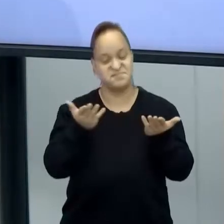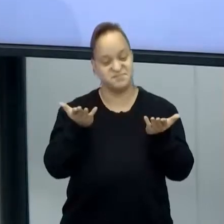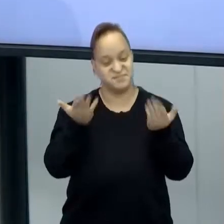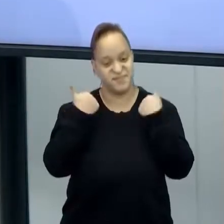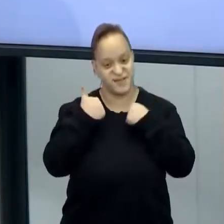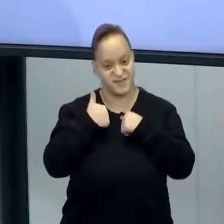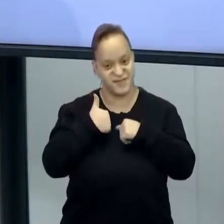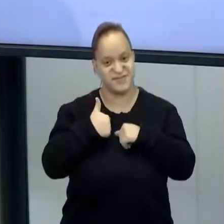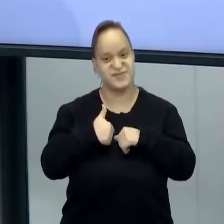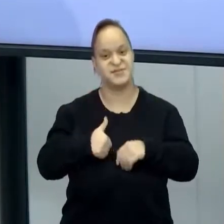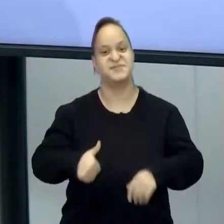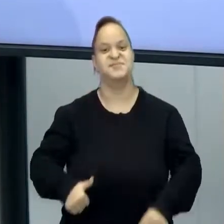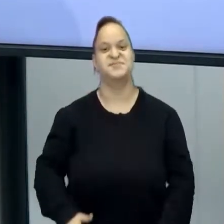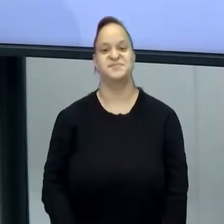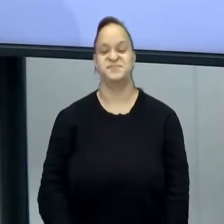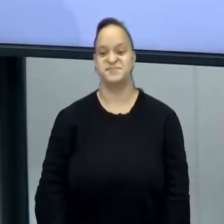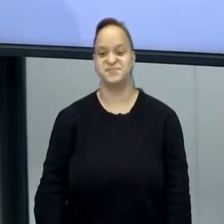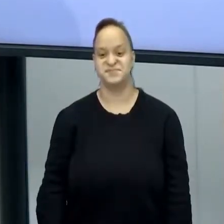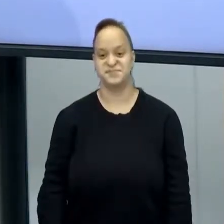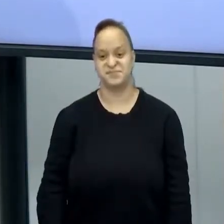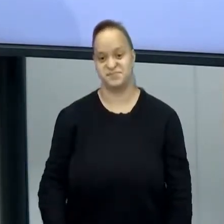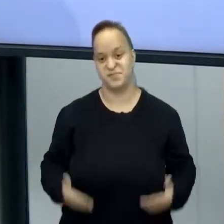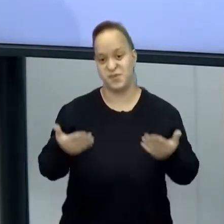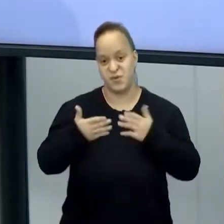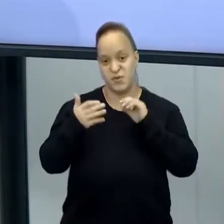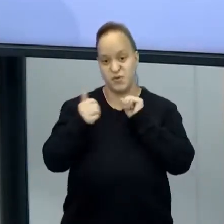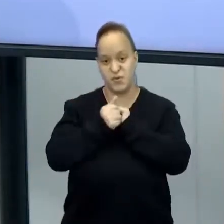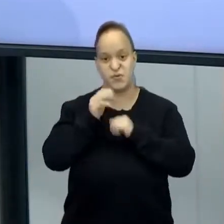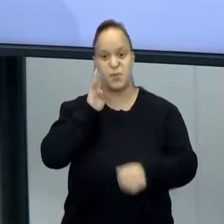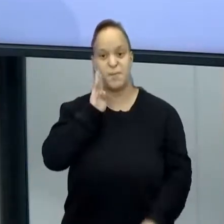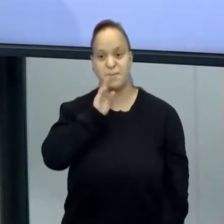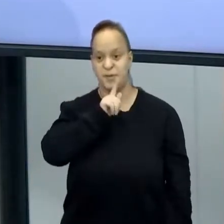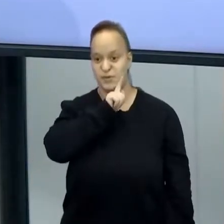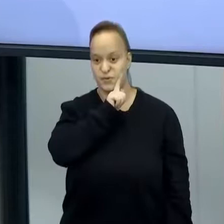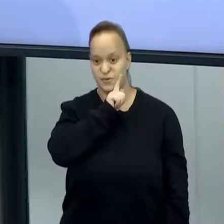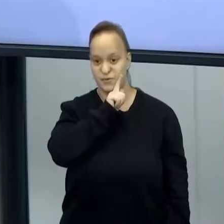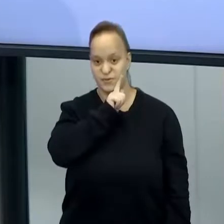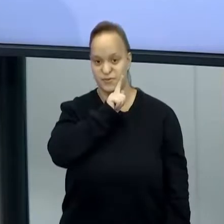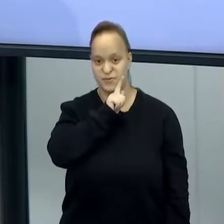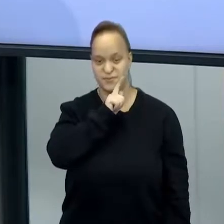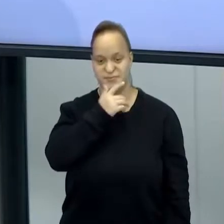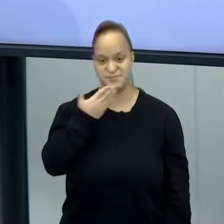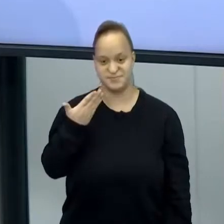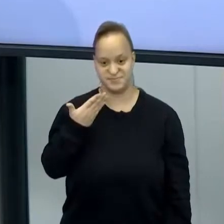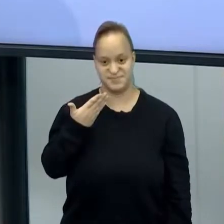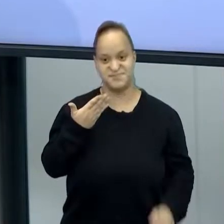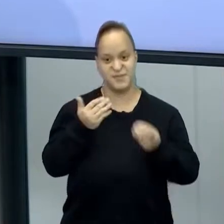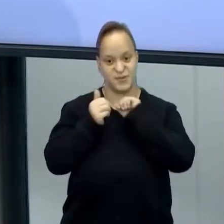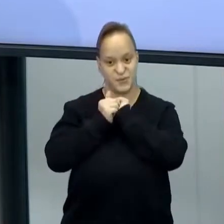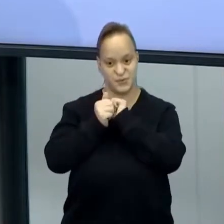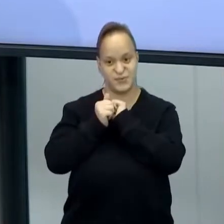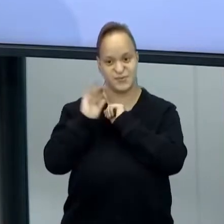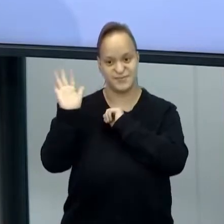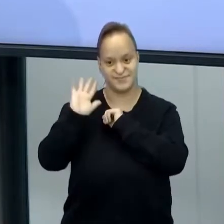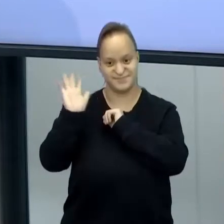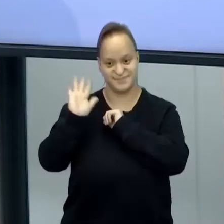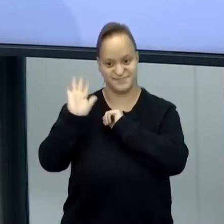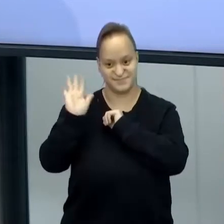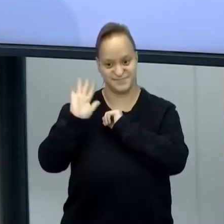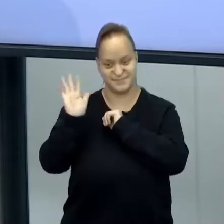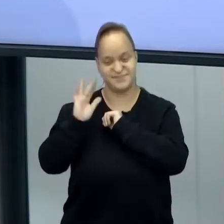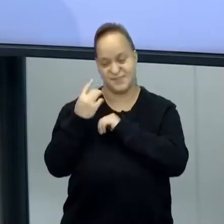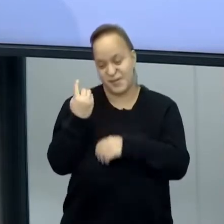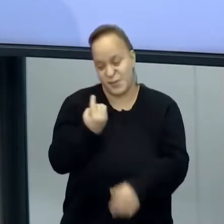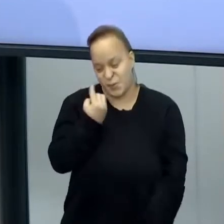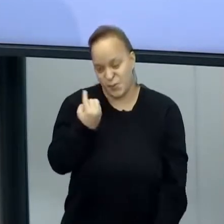bora, vamos que vamos! Eu hoje vou estar com a Bianca, Bianca me fazendo companhia, né Bianca? Pra não me